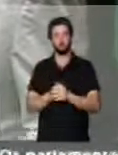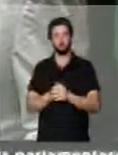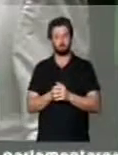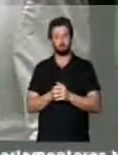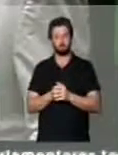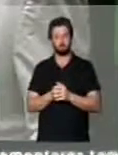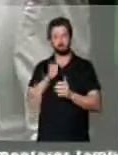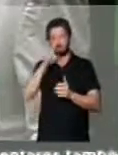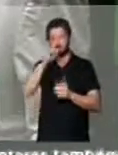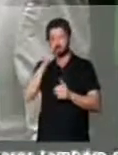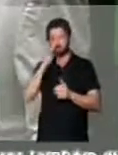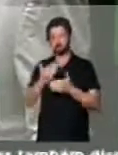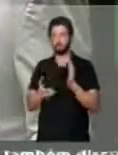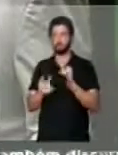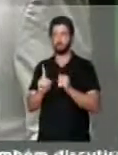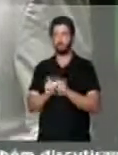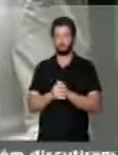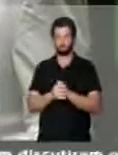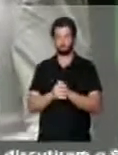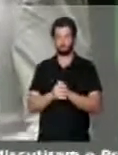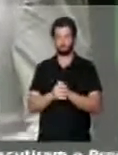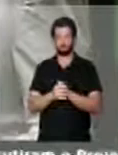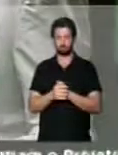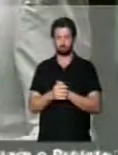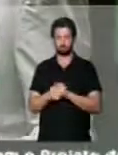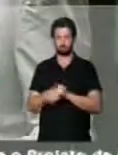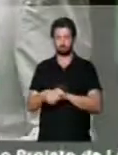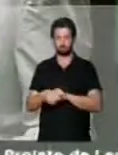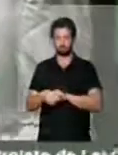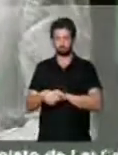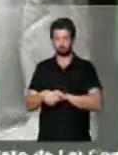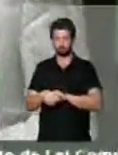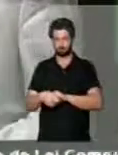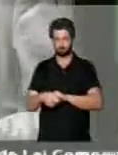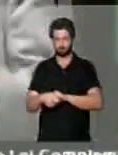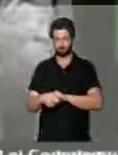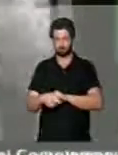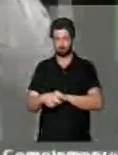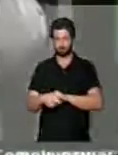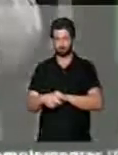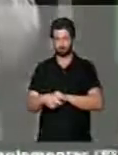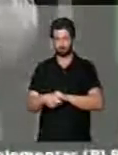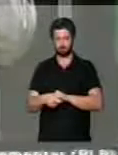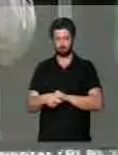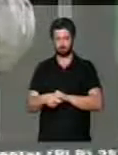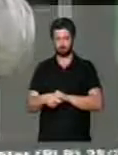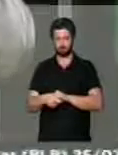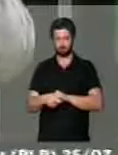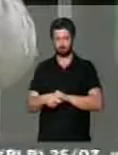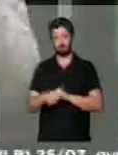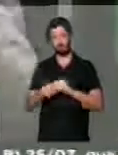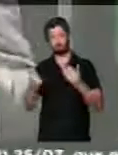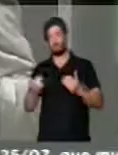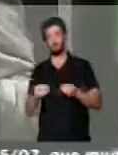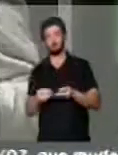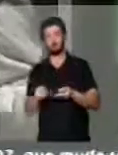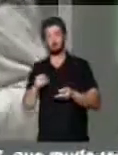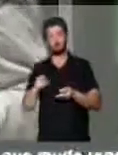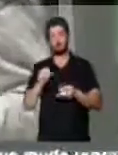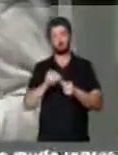não correr risco. Para não correr risco. De forma que, feito isso,